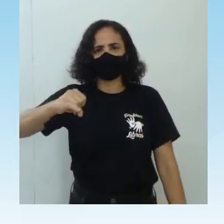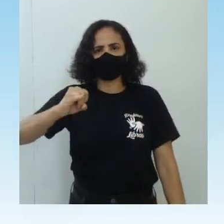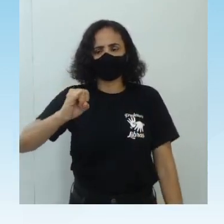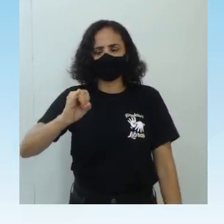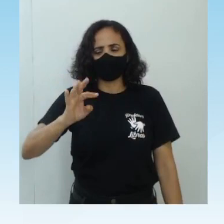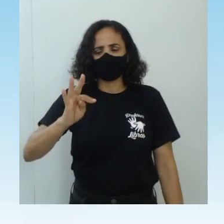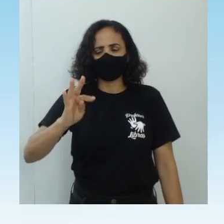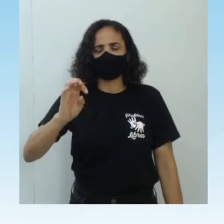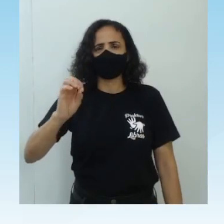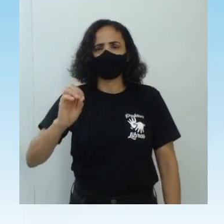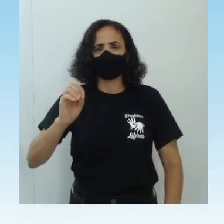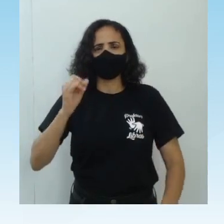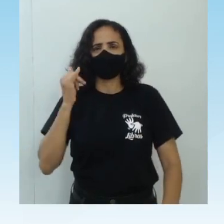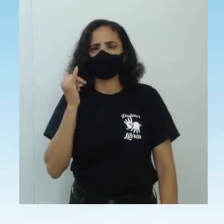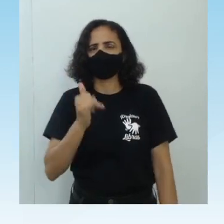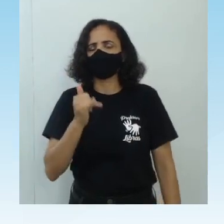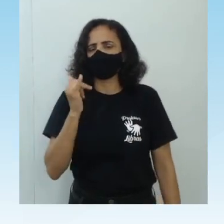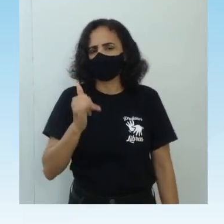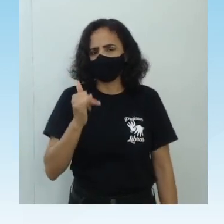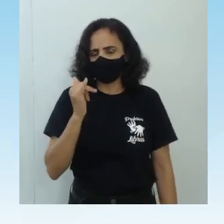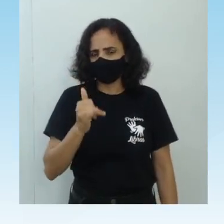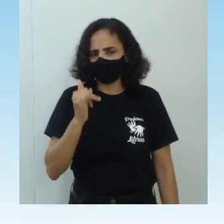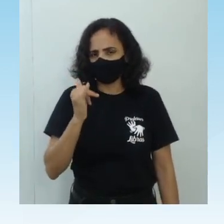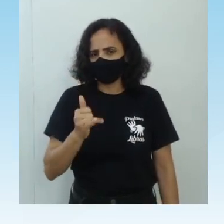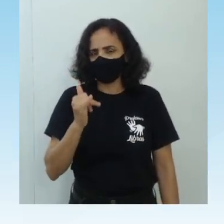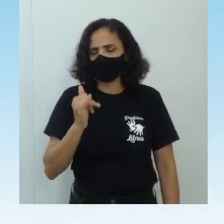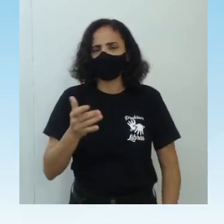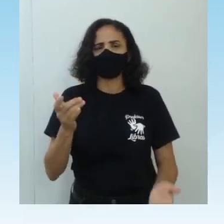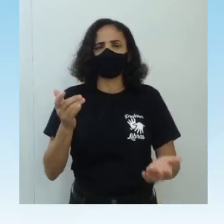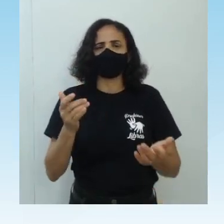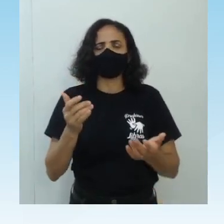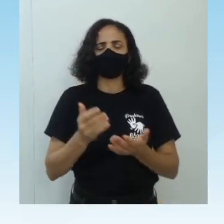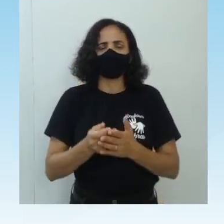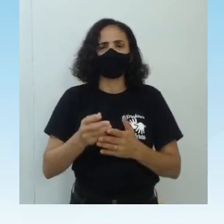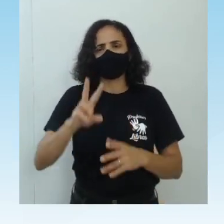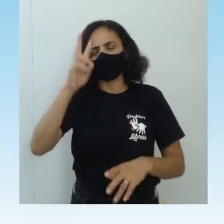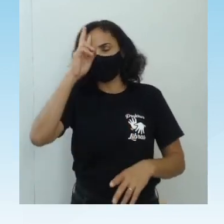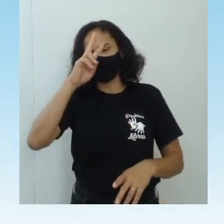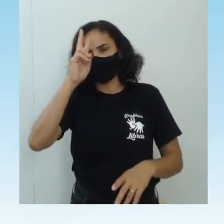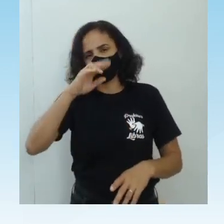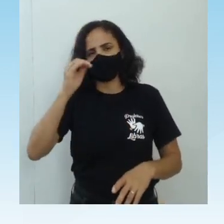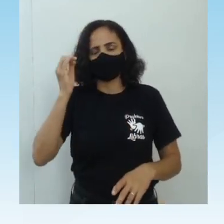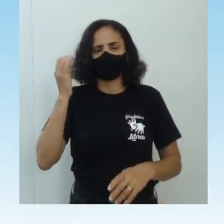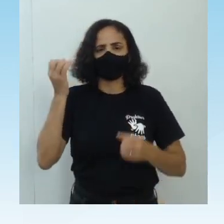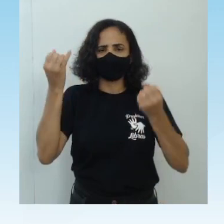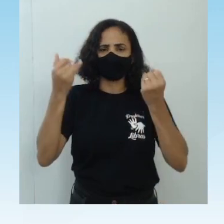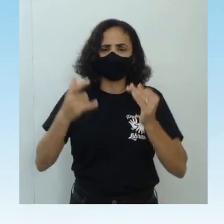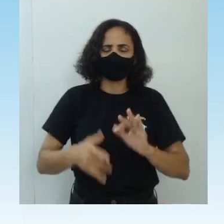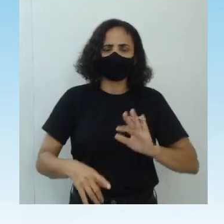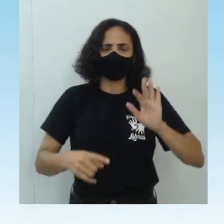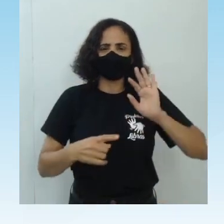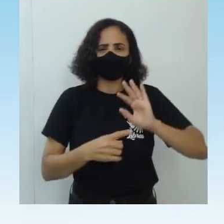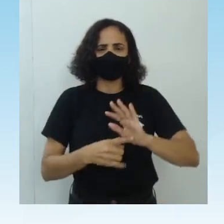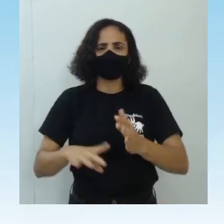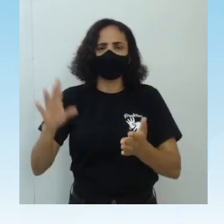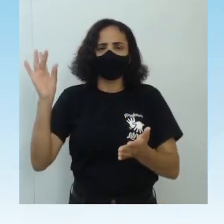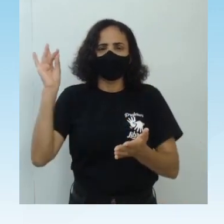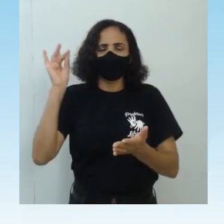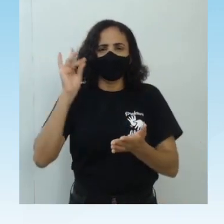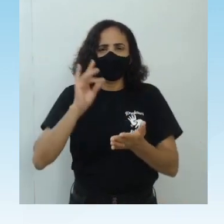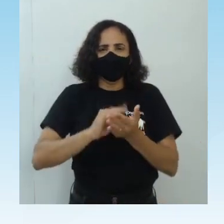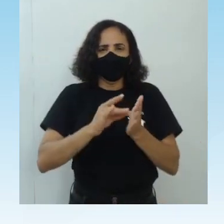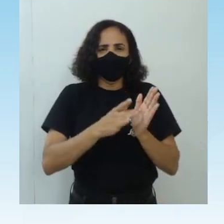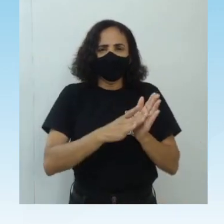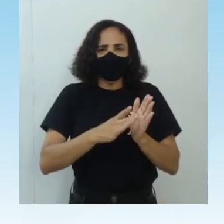relatos, narrativas, são histórias que vão representar uma realidade, normalmente foram